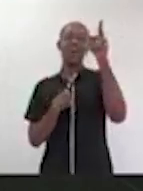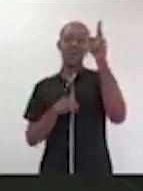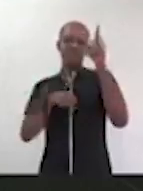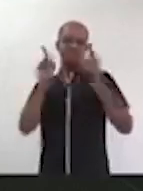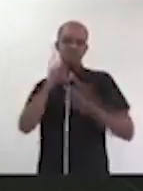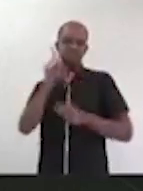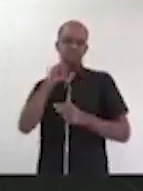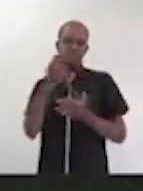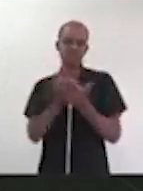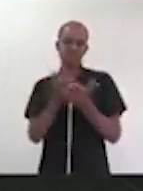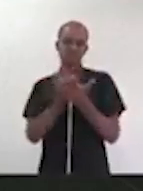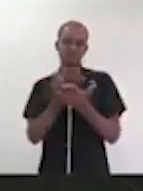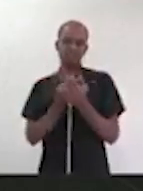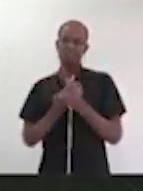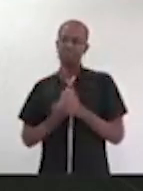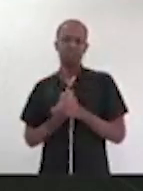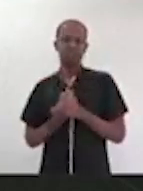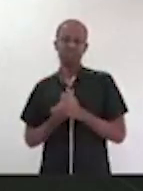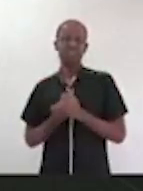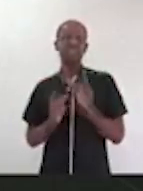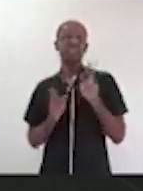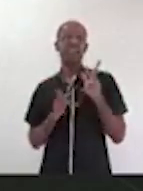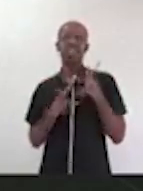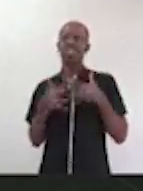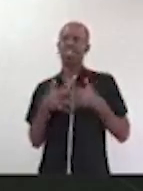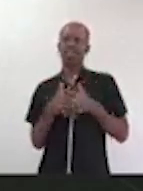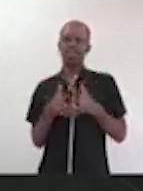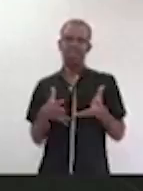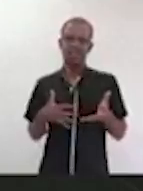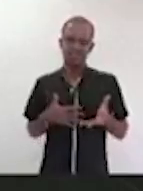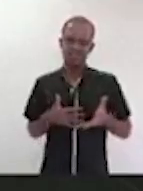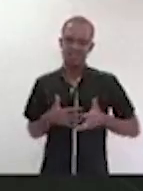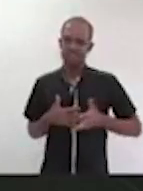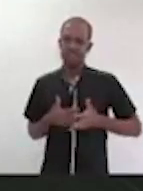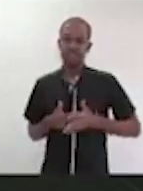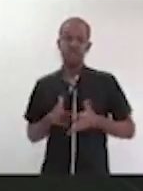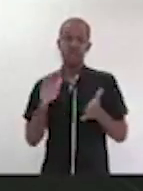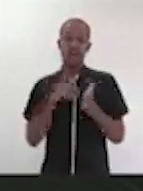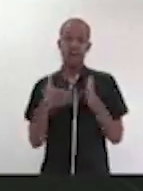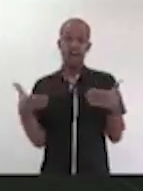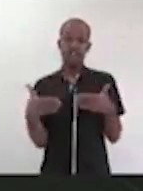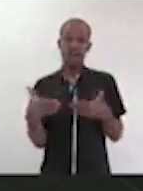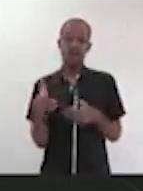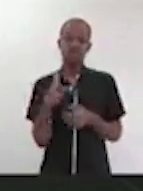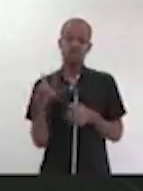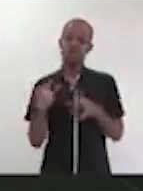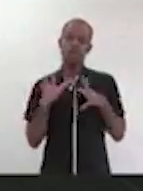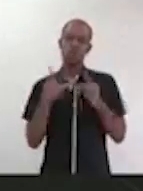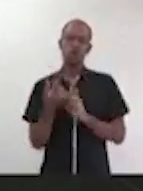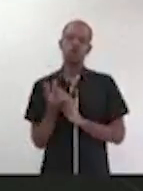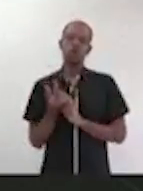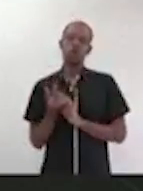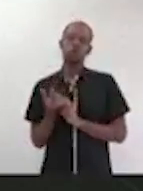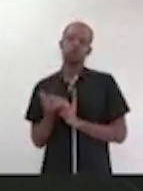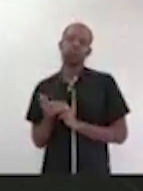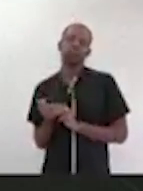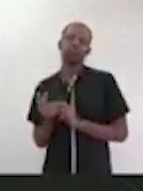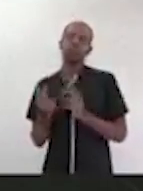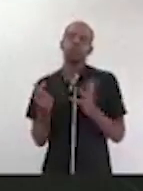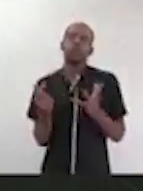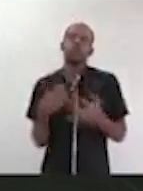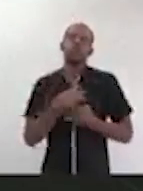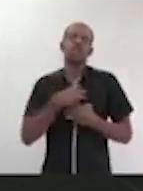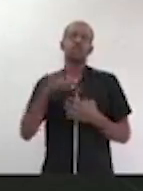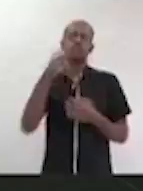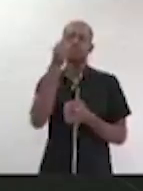trabalhava desde os meus sete anos, trabalhei com o babá durante toda a faculdade e até hoje não tenho todo o capital cultural que meus amigos têm. Então, eu não